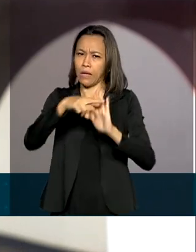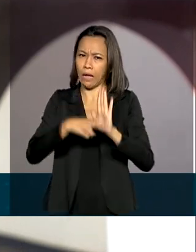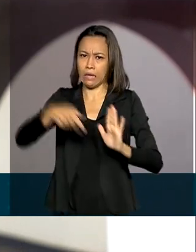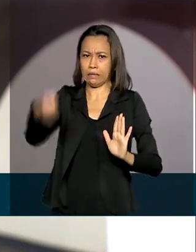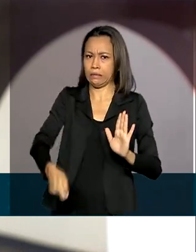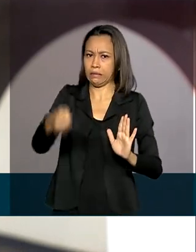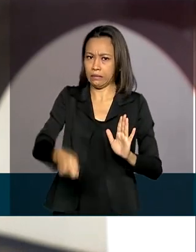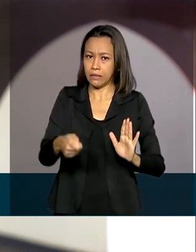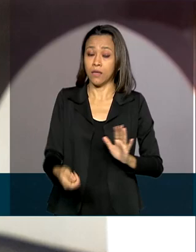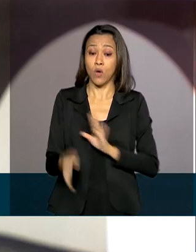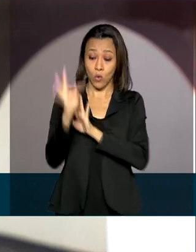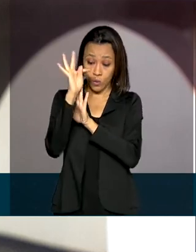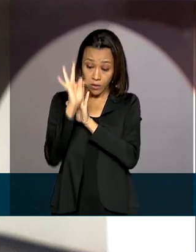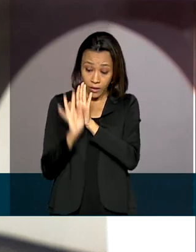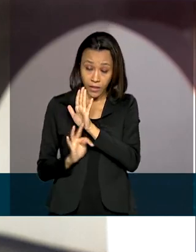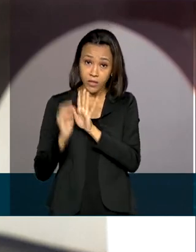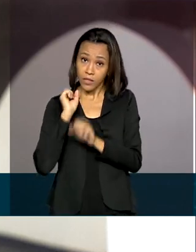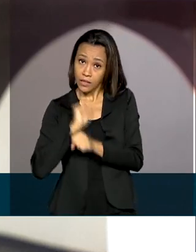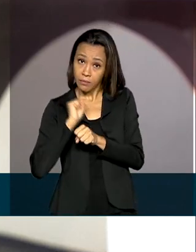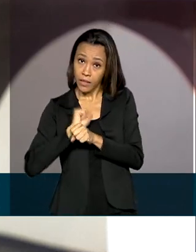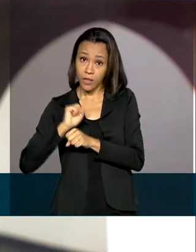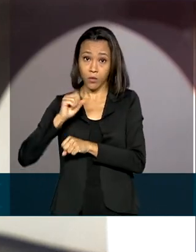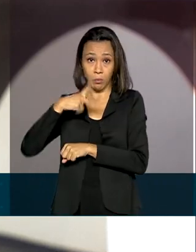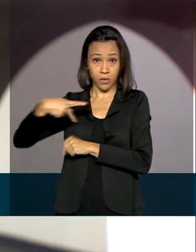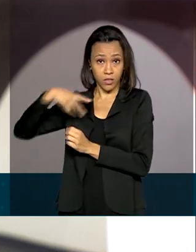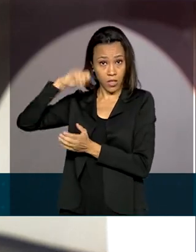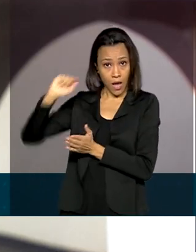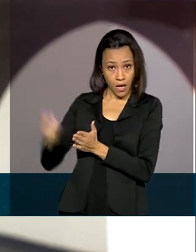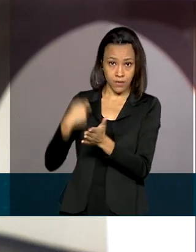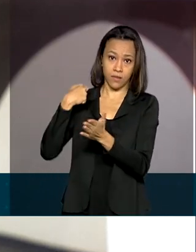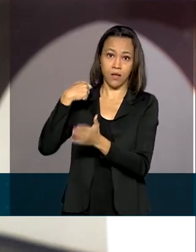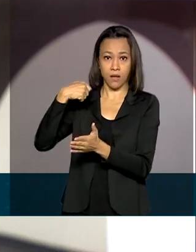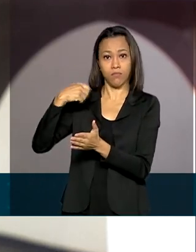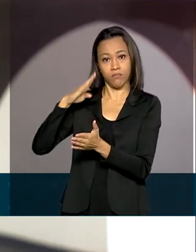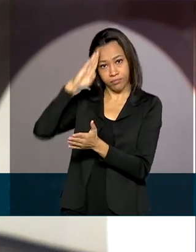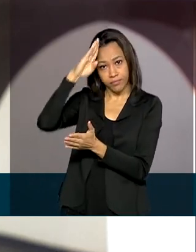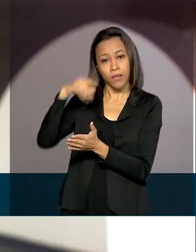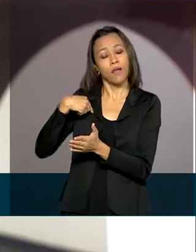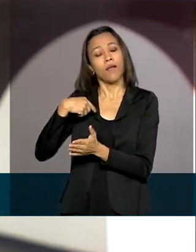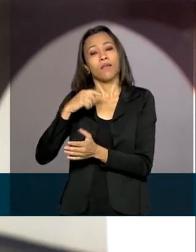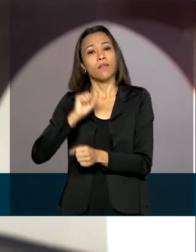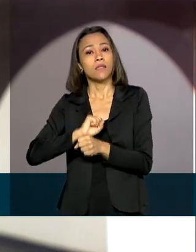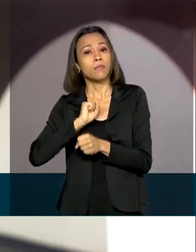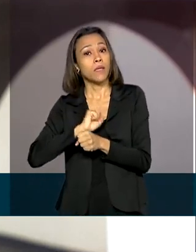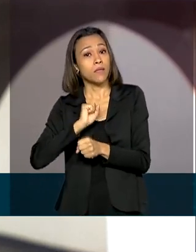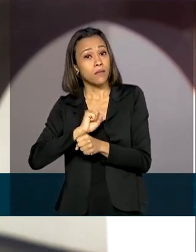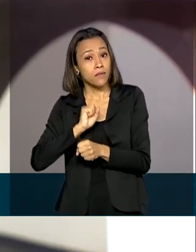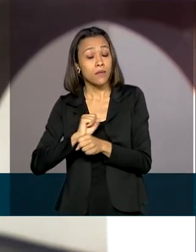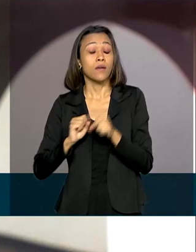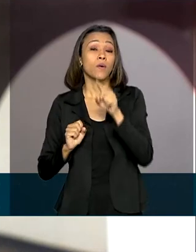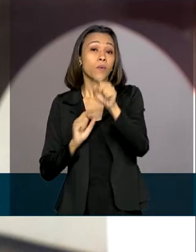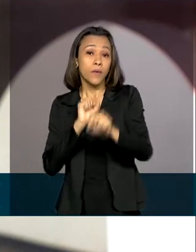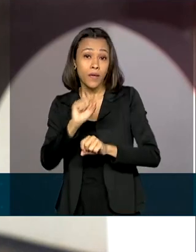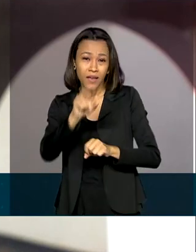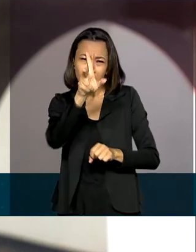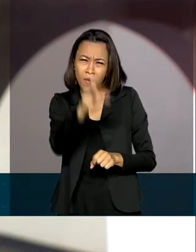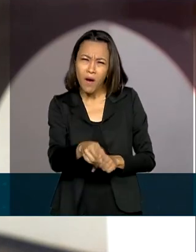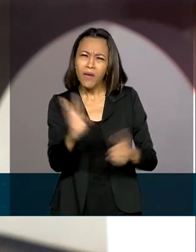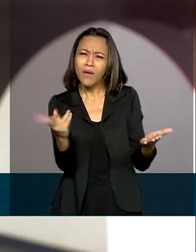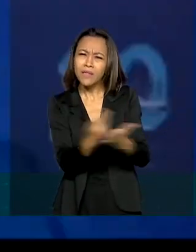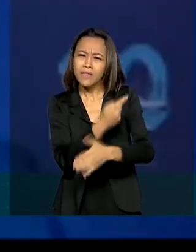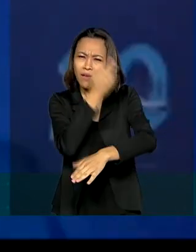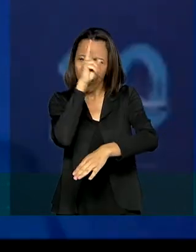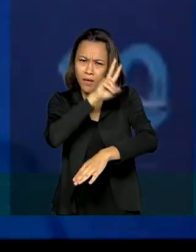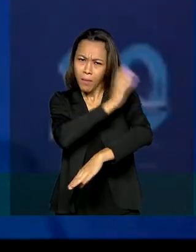texto, que aguarda sanção presidencial, proíbe o uso de barragens amontante, como a que provocou o desastre de